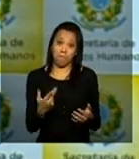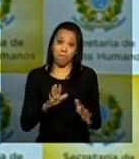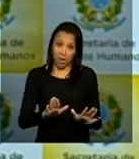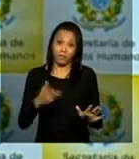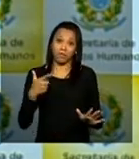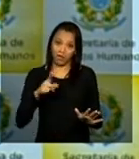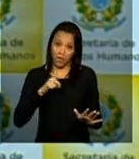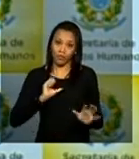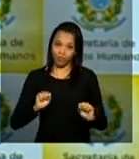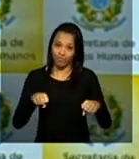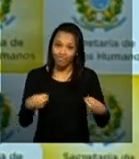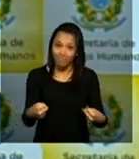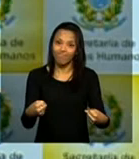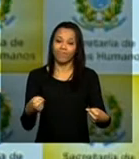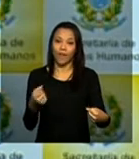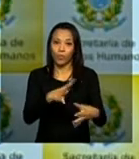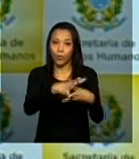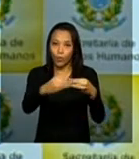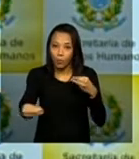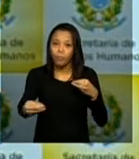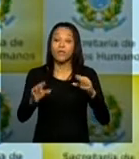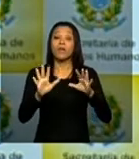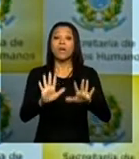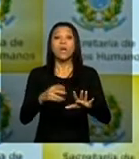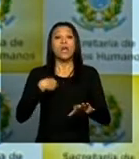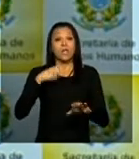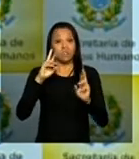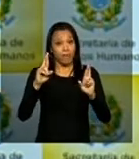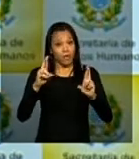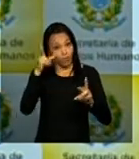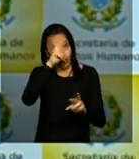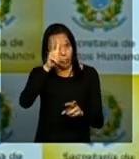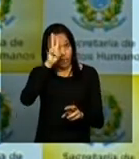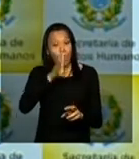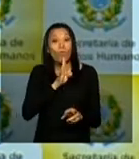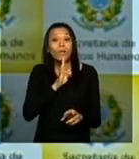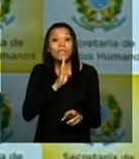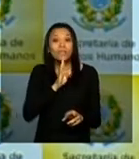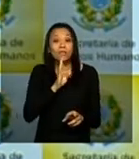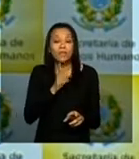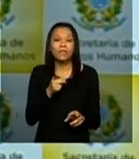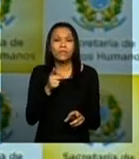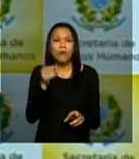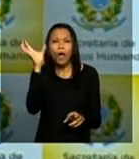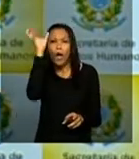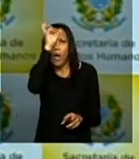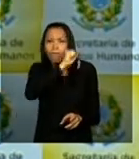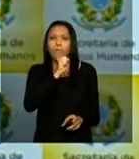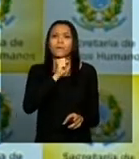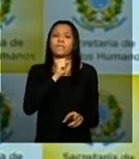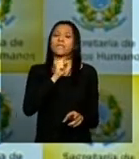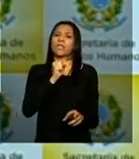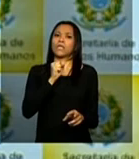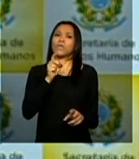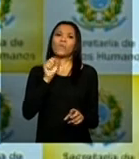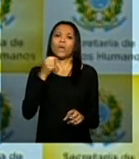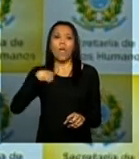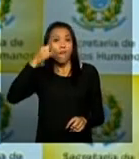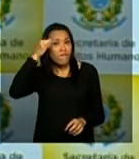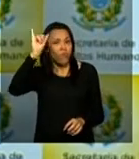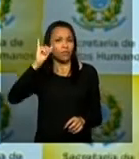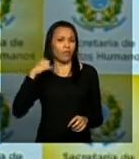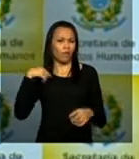esperamos sempre que o conhecimento da história sirva de aprendizado para que possamos evitar a